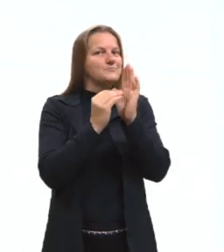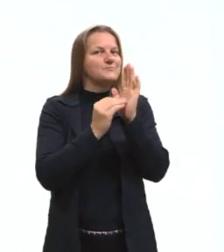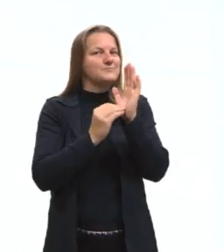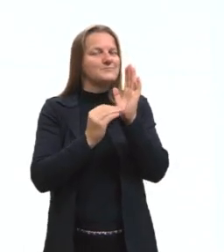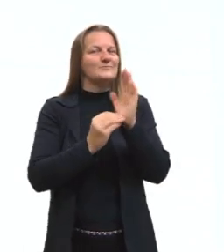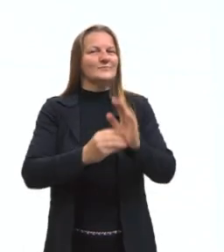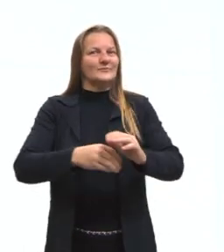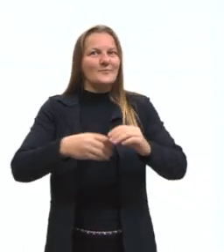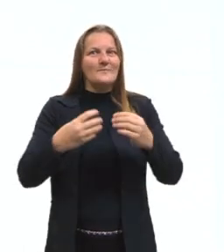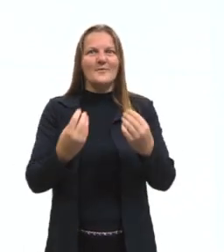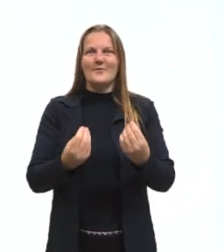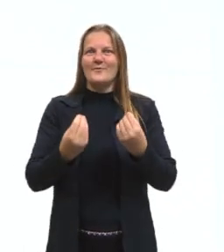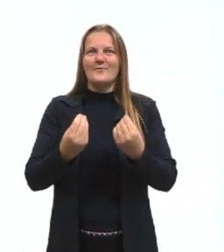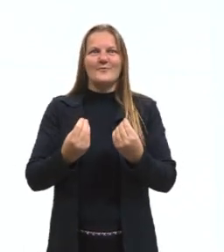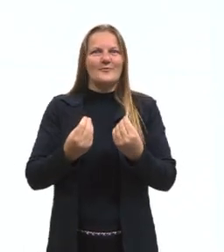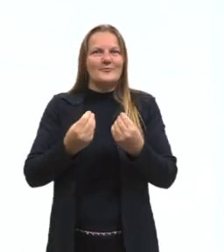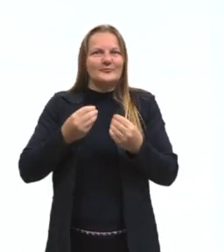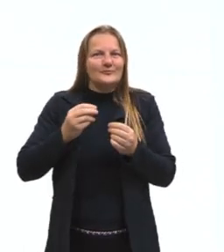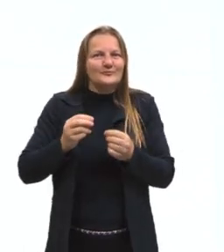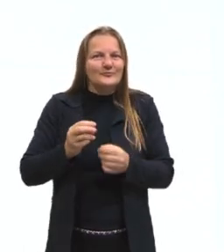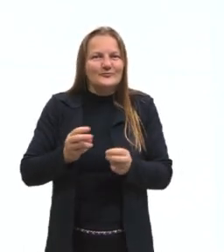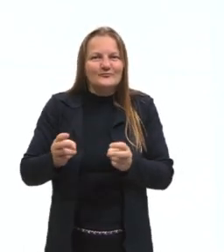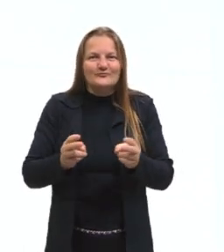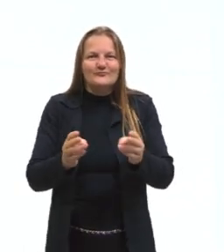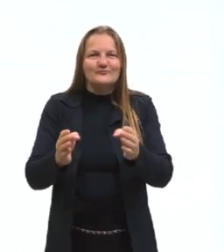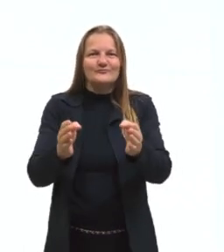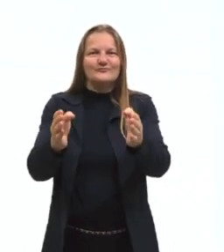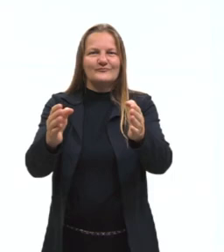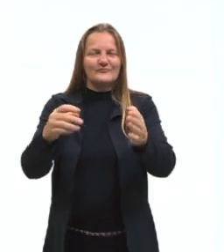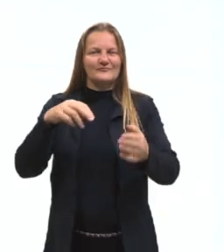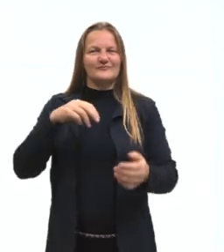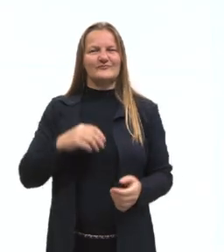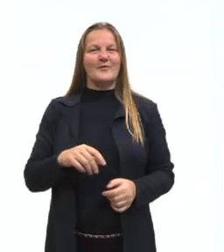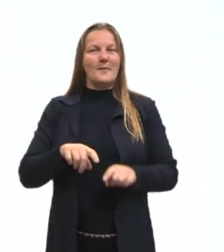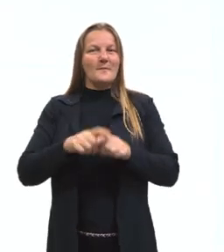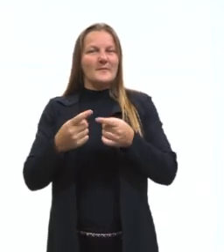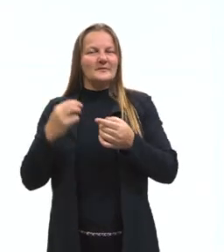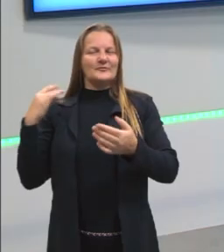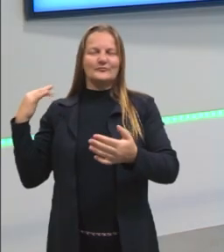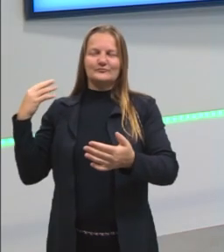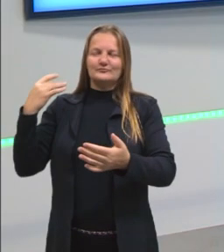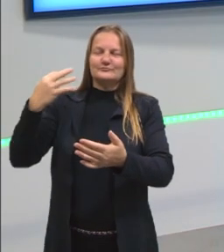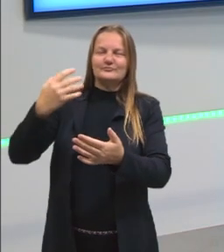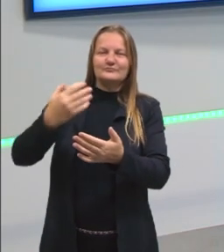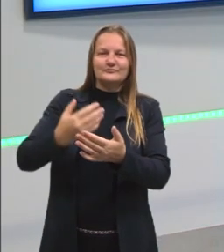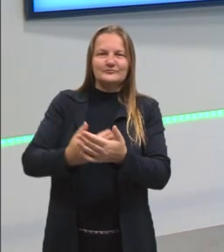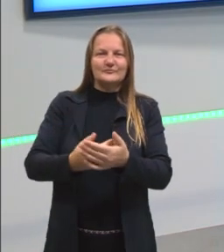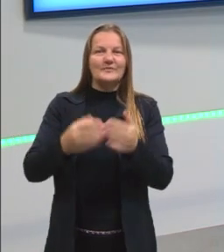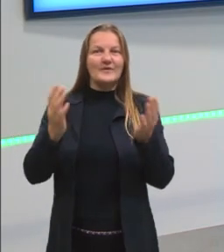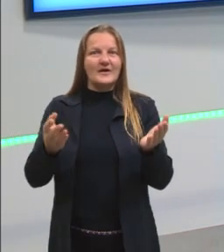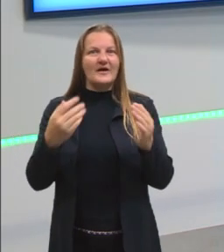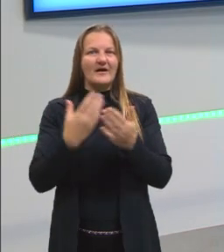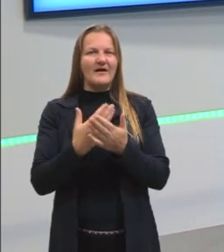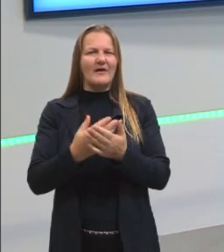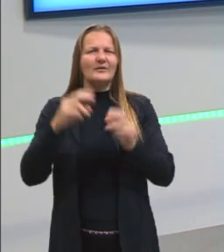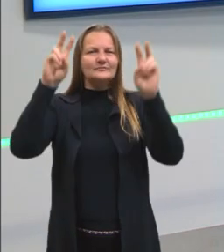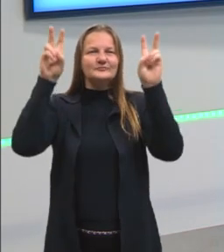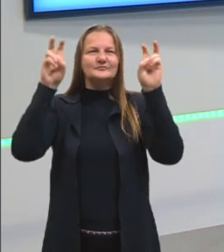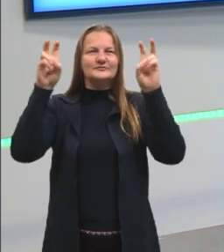gente tem, uma caminhada longa. E a gente está aí com essa aula que tem como título